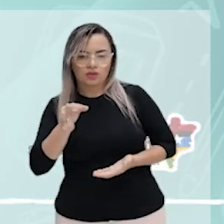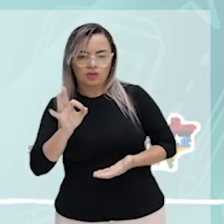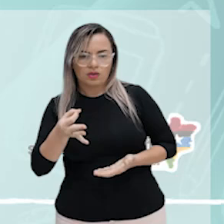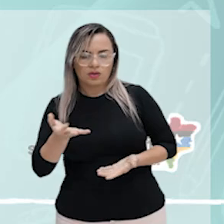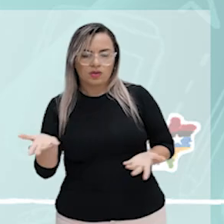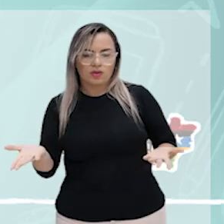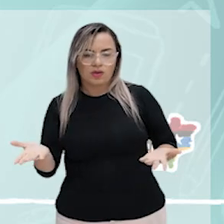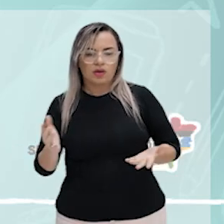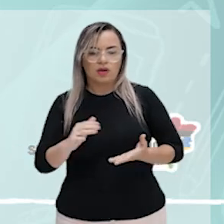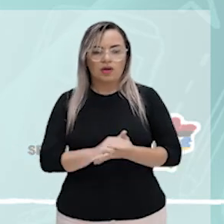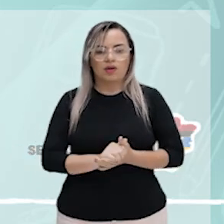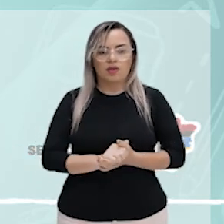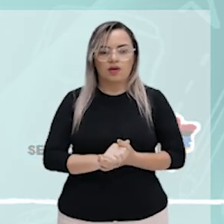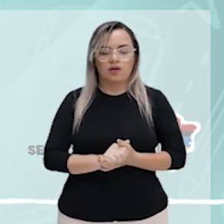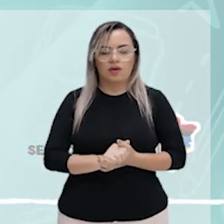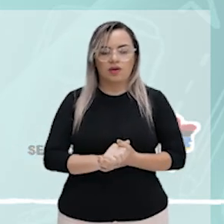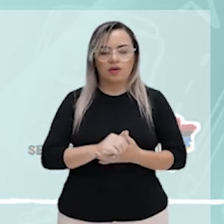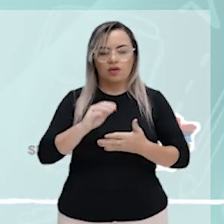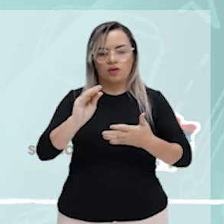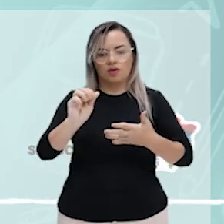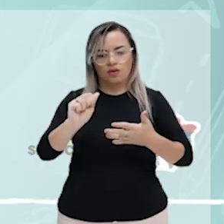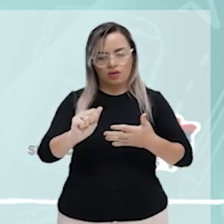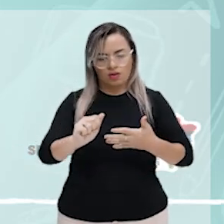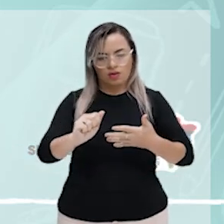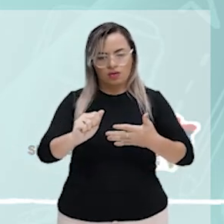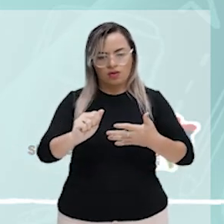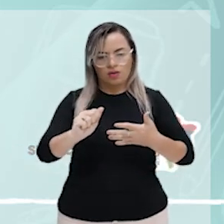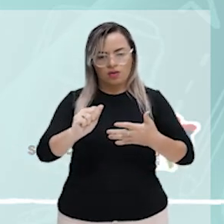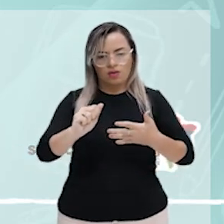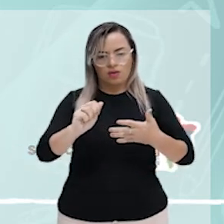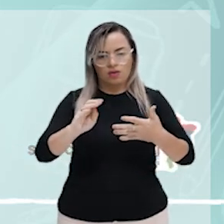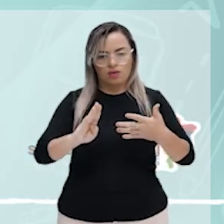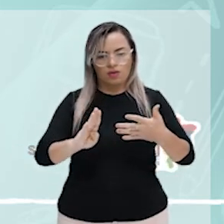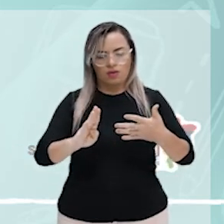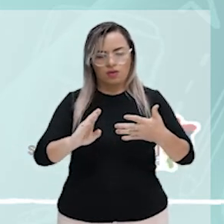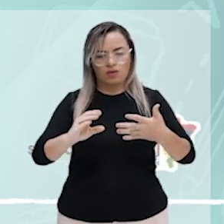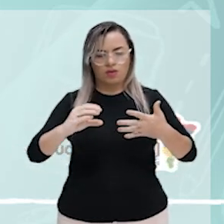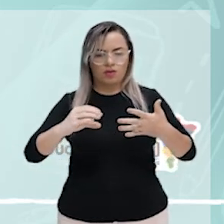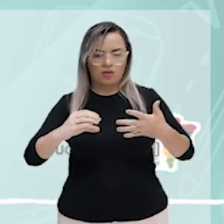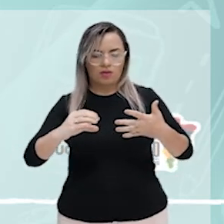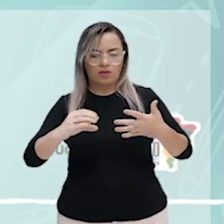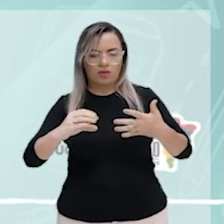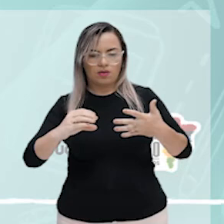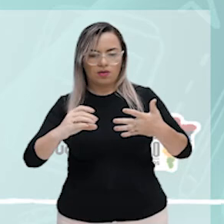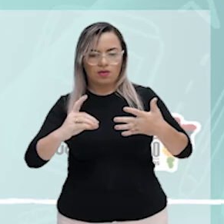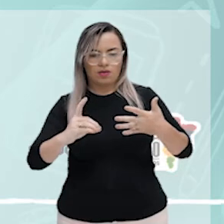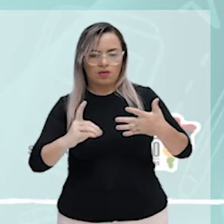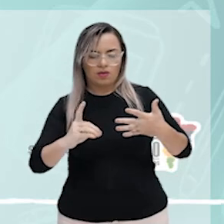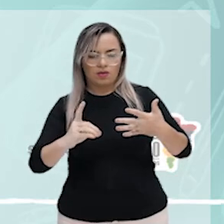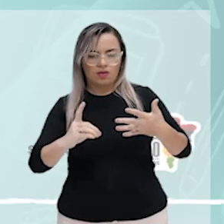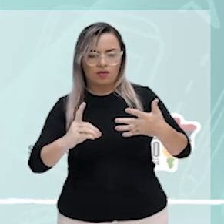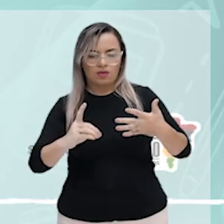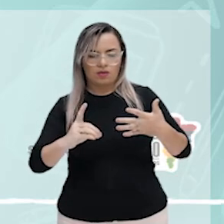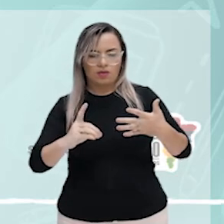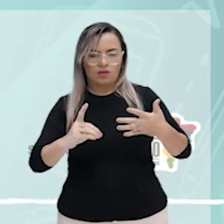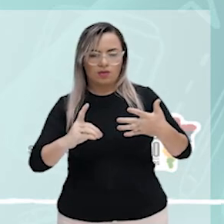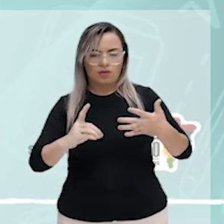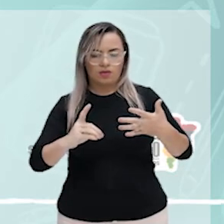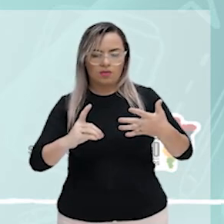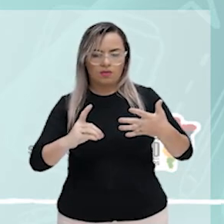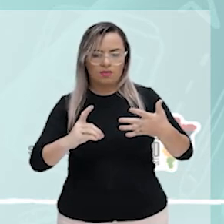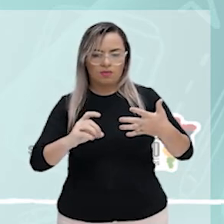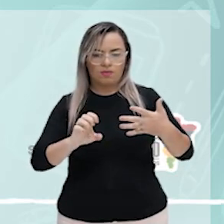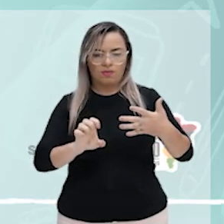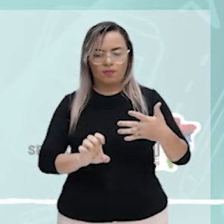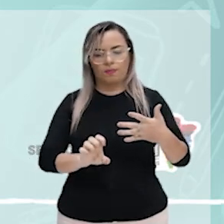a... Apenas um. Dois apenas. Três apenas. Um e três apenas. Ou